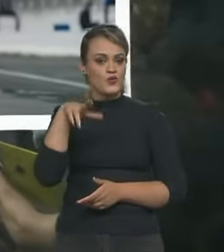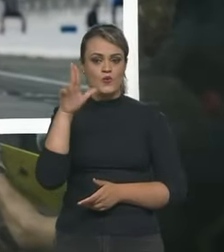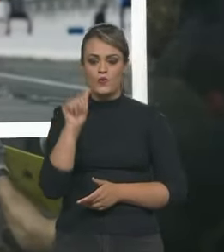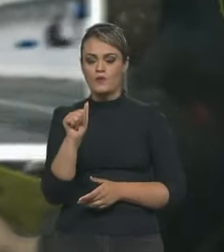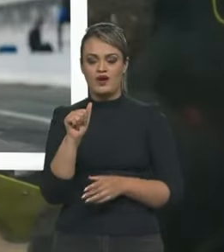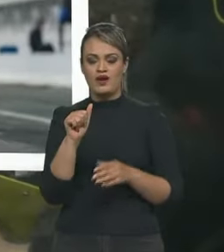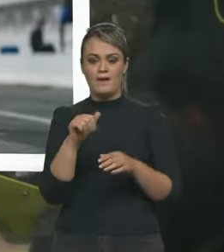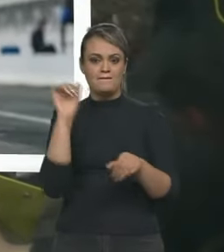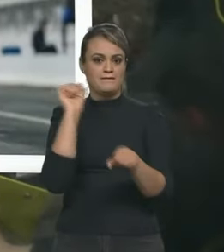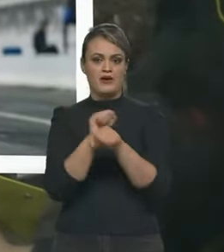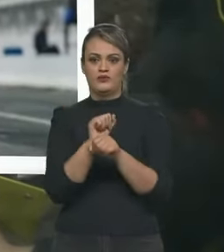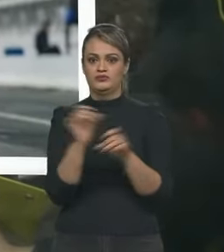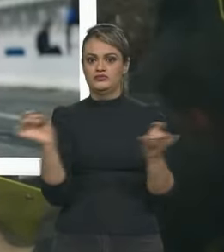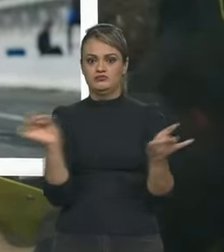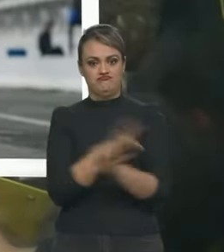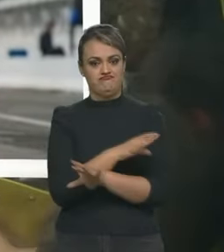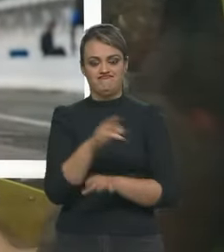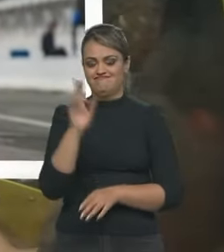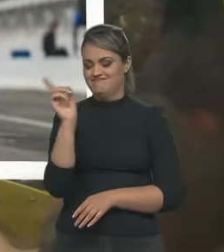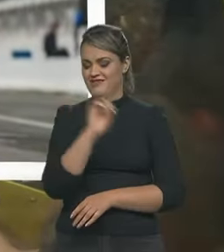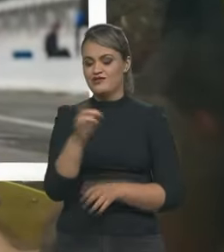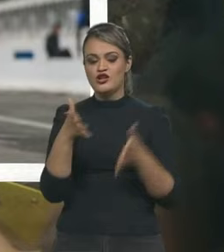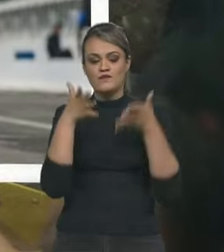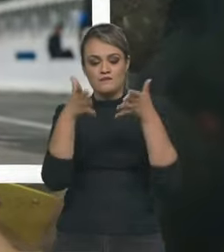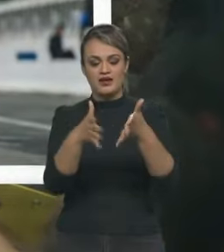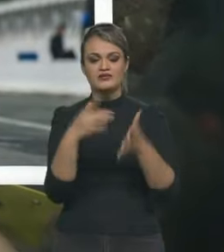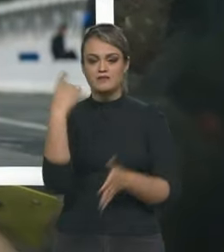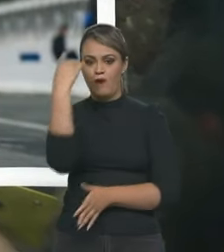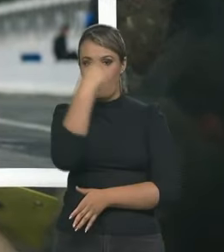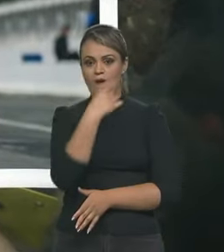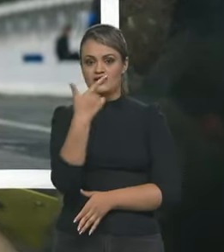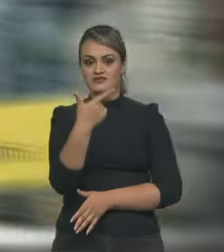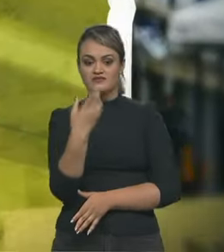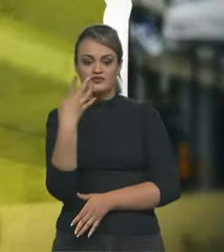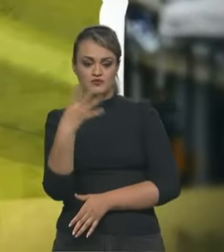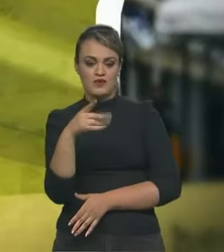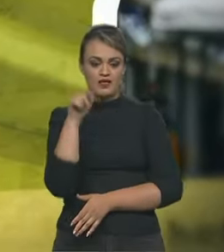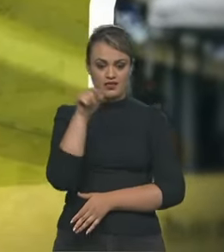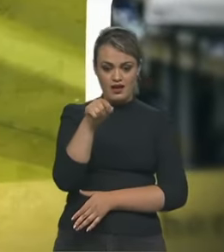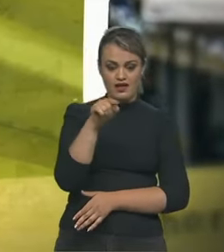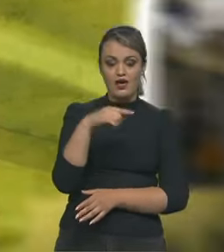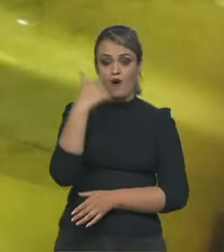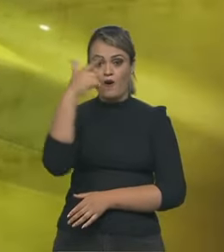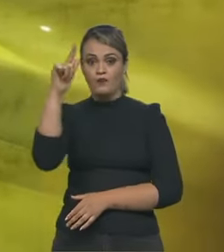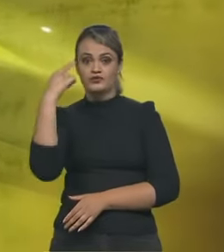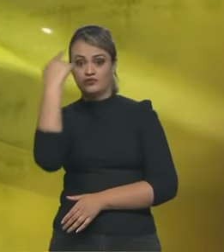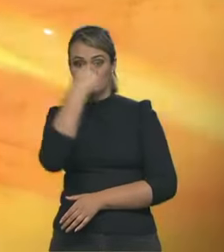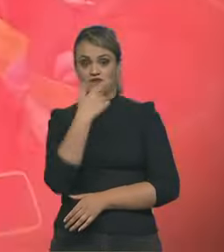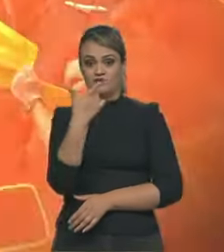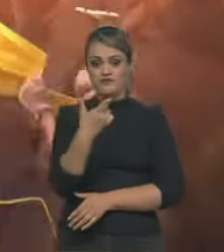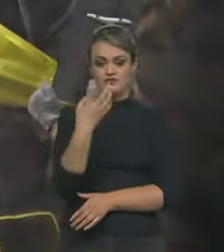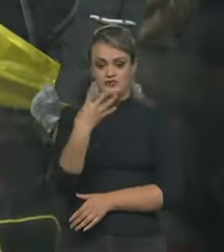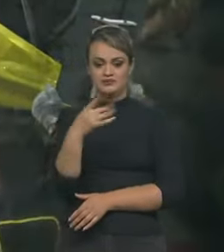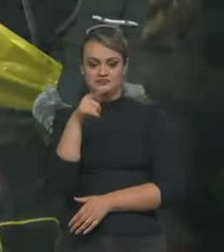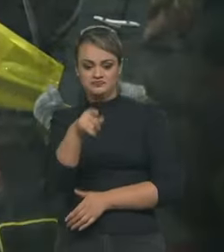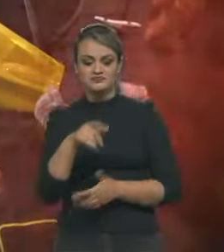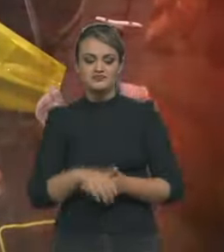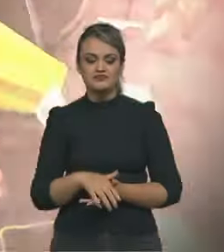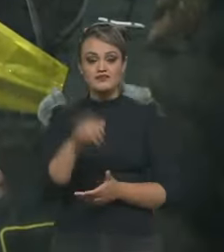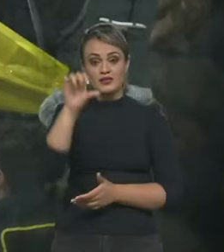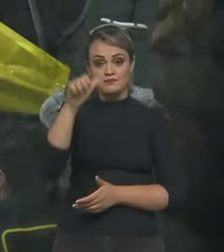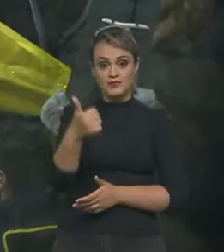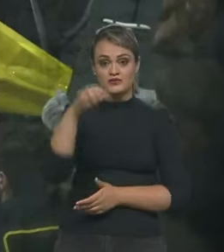totalmente afastado das pistas. Participou das 24 horas de Le Mans e das 24 horas de Spa-Francorchamps. Em